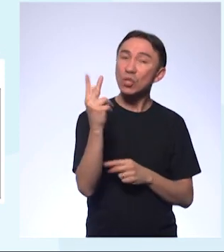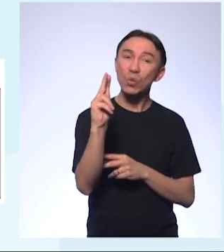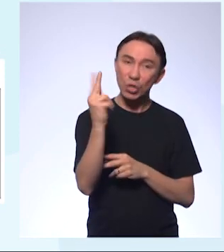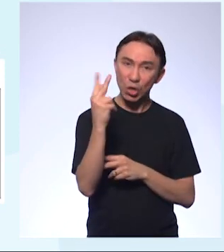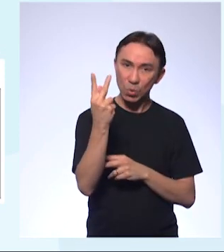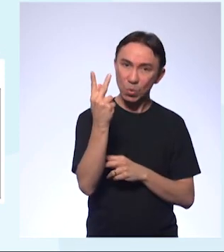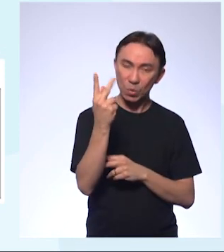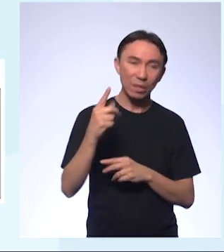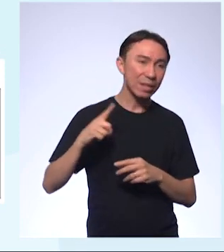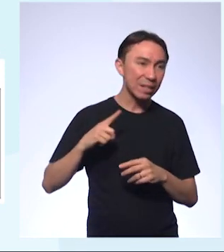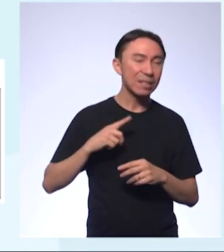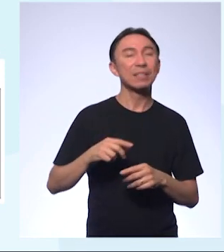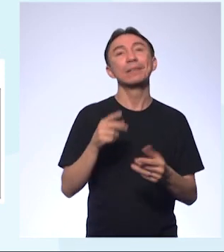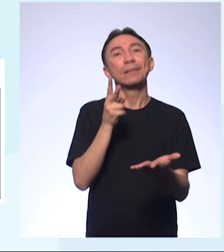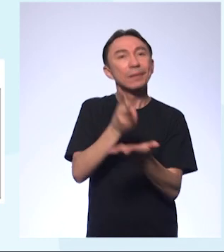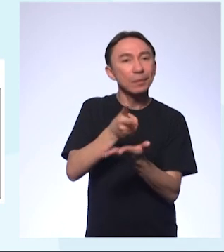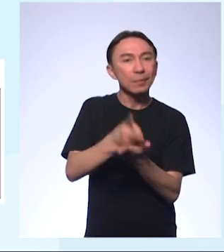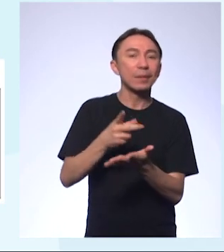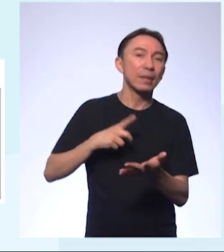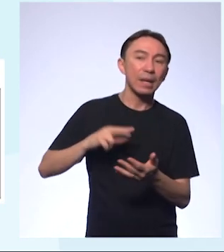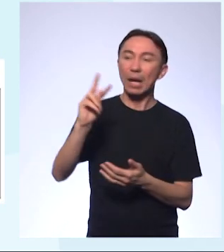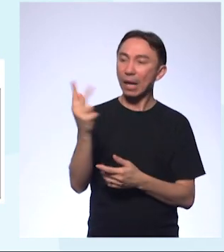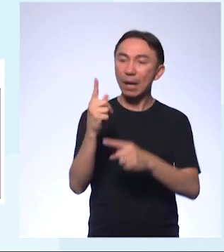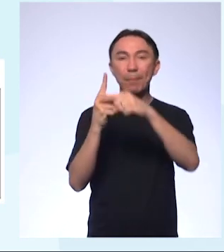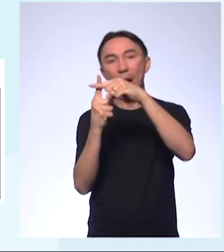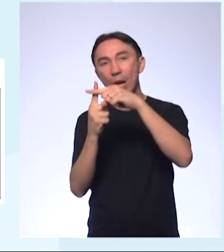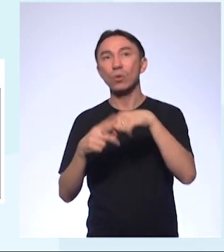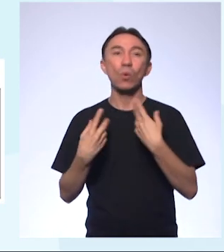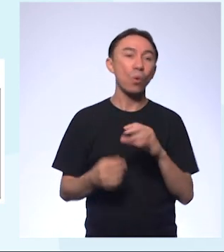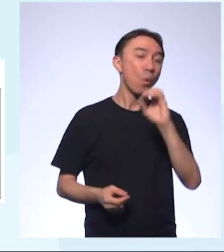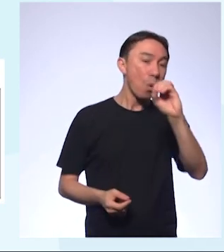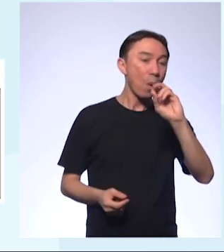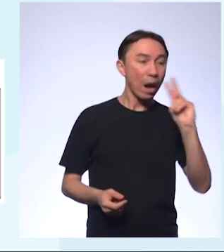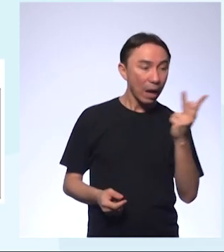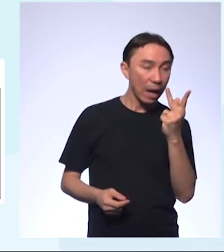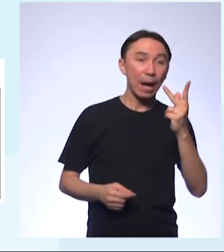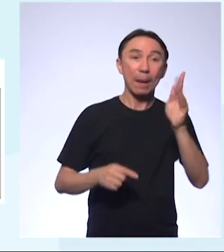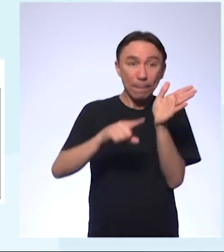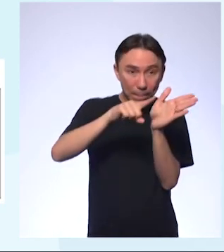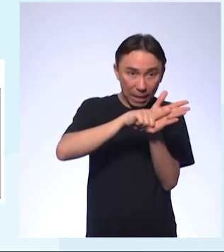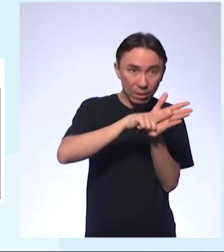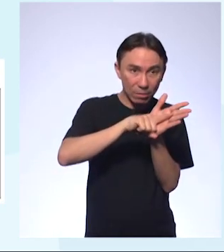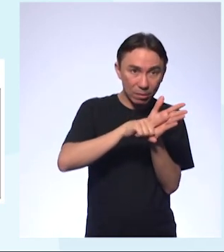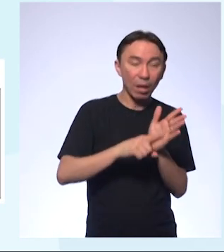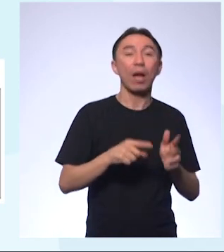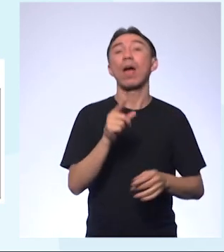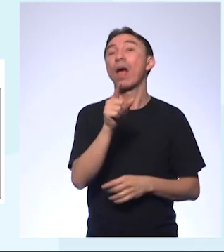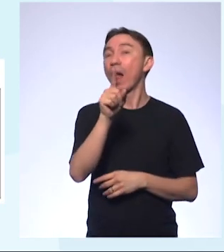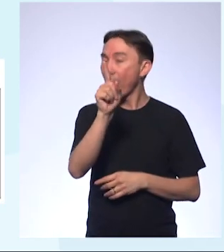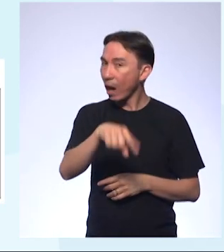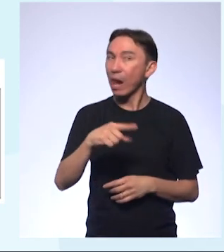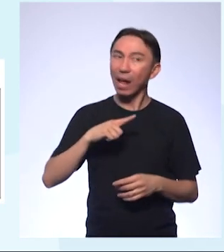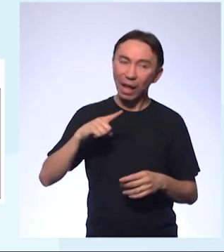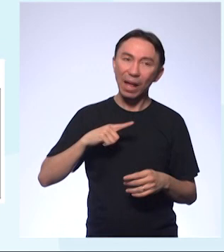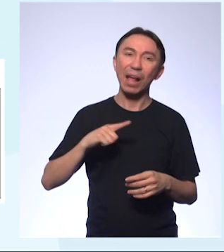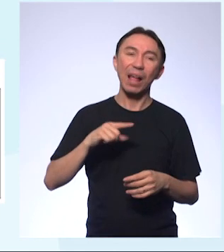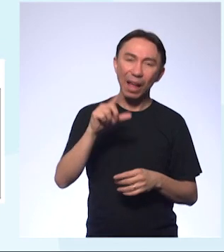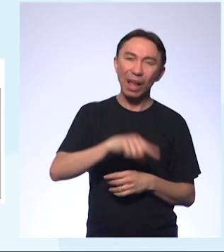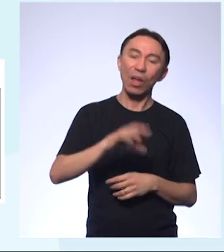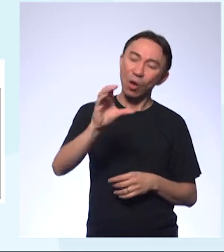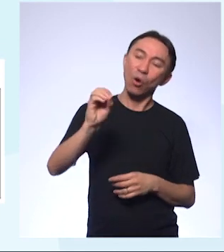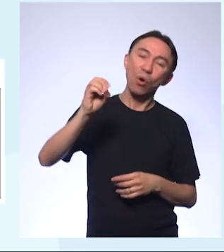Sempre que tiver H⁺ ou OH⁻ entre esses colchetes, a gente já considera que é a concentração.